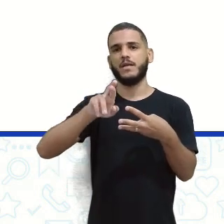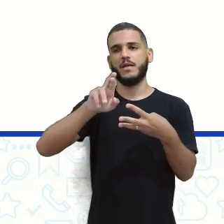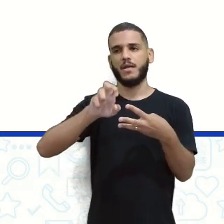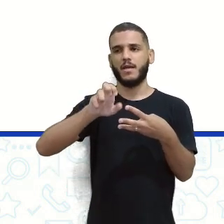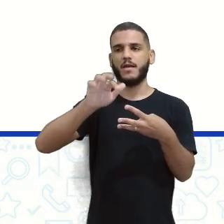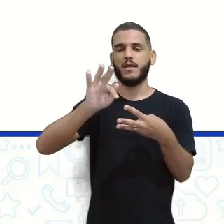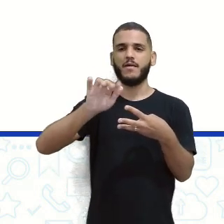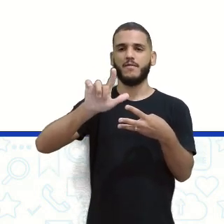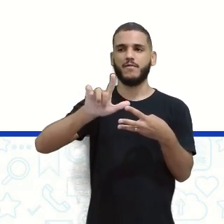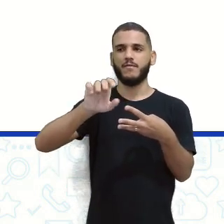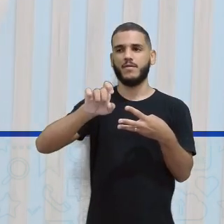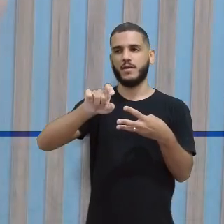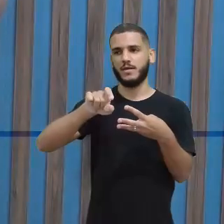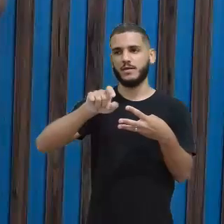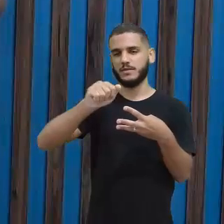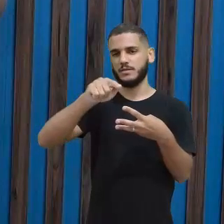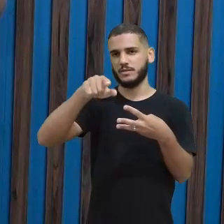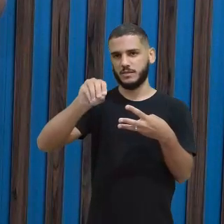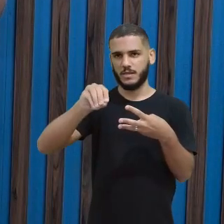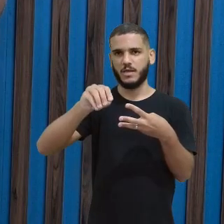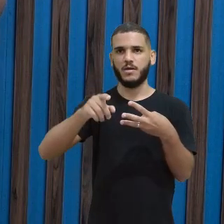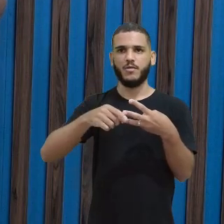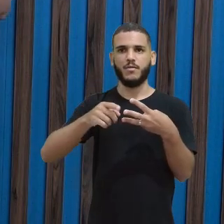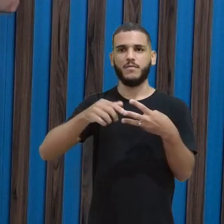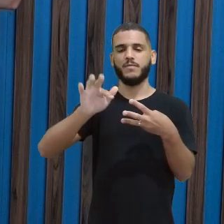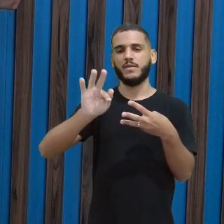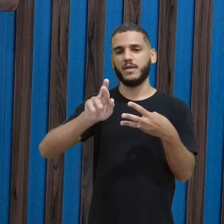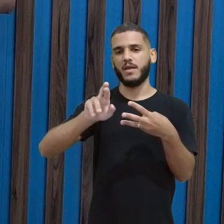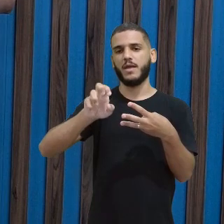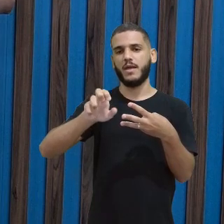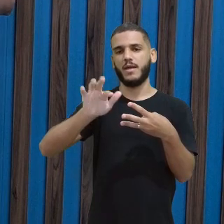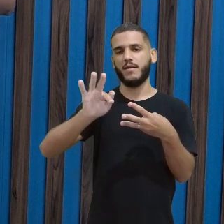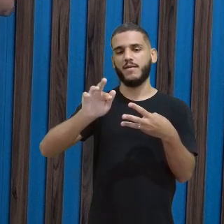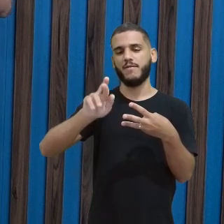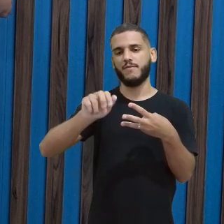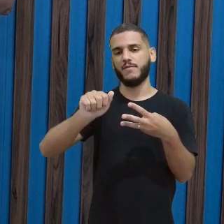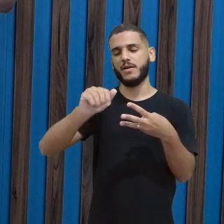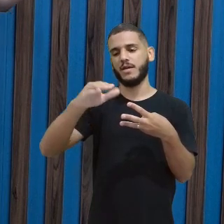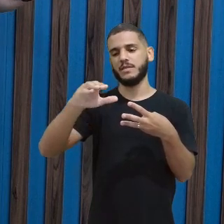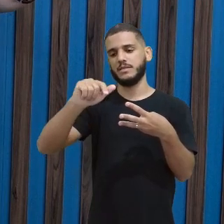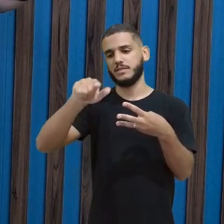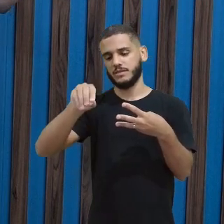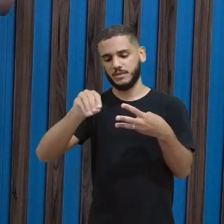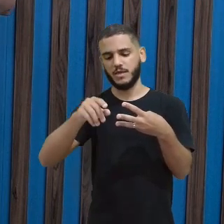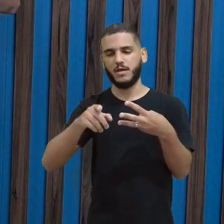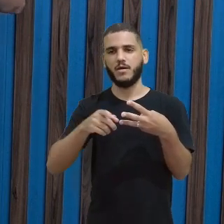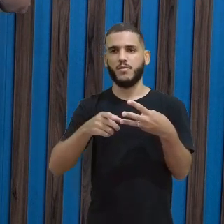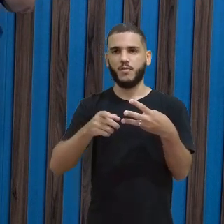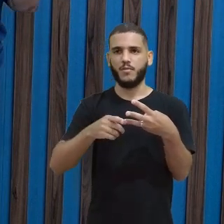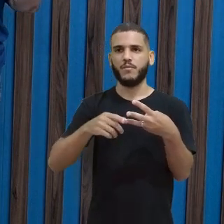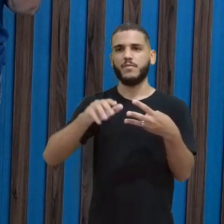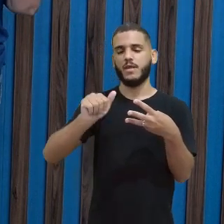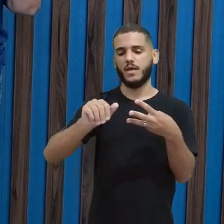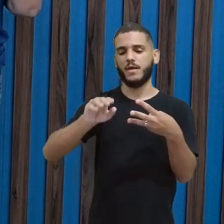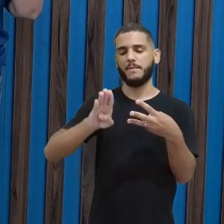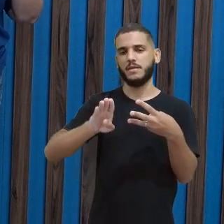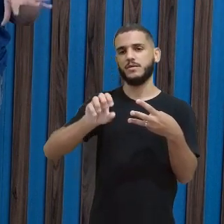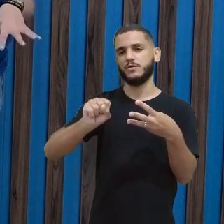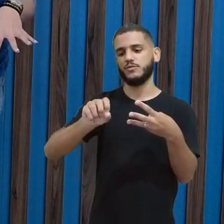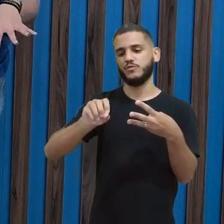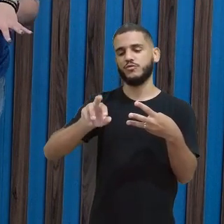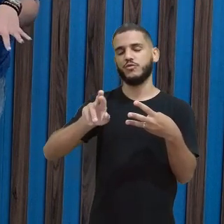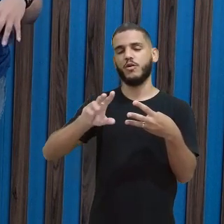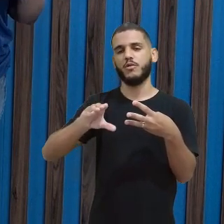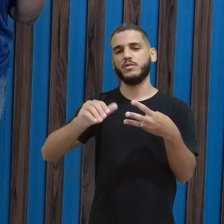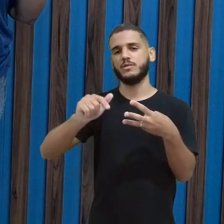absorção. A gente já começou a ver um pouquinho reflexão, né? Reflete aquela cor e tal. Vimos a absorção